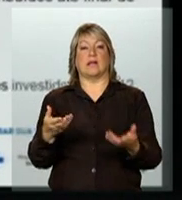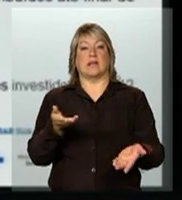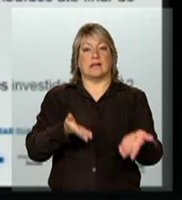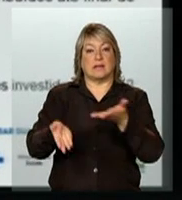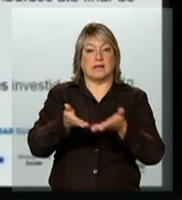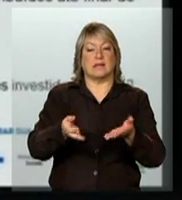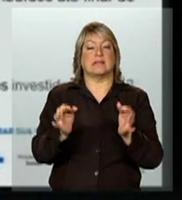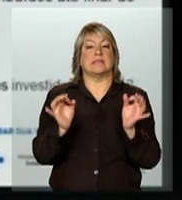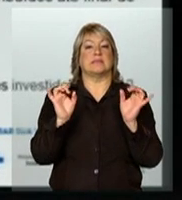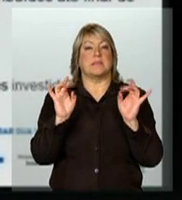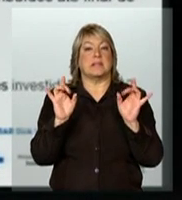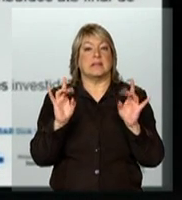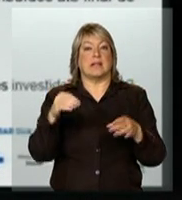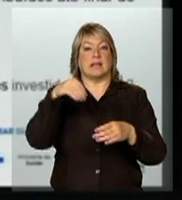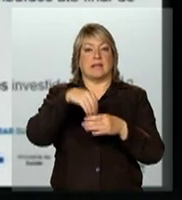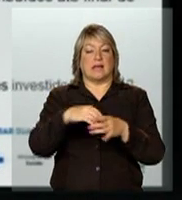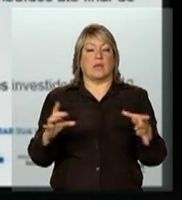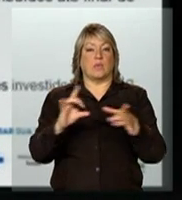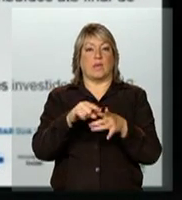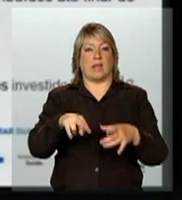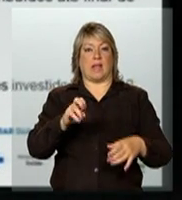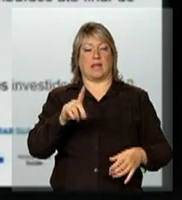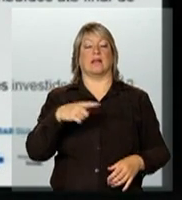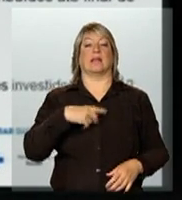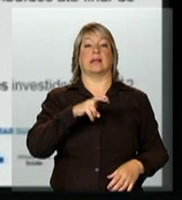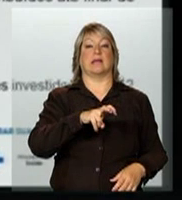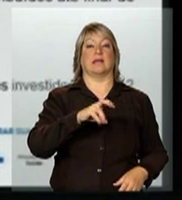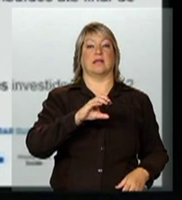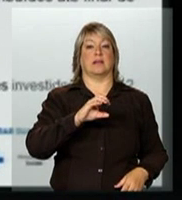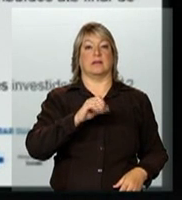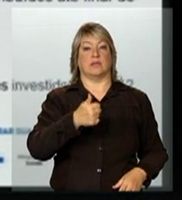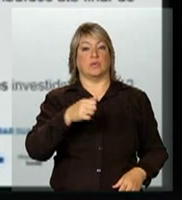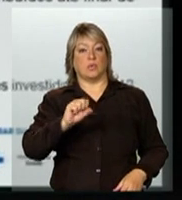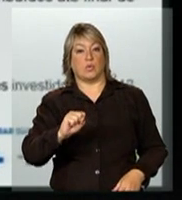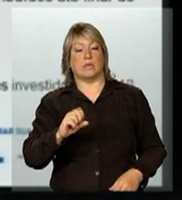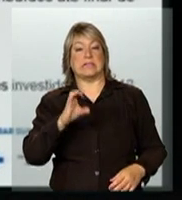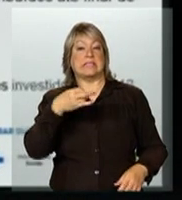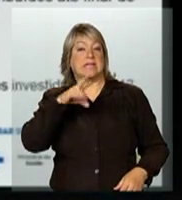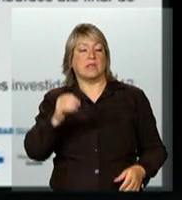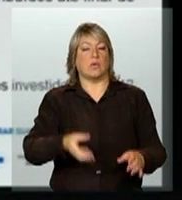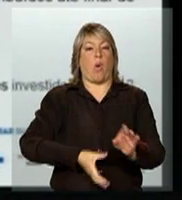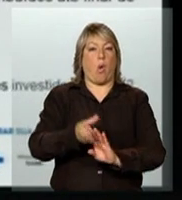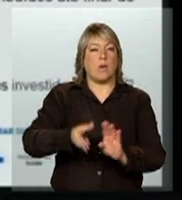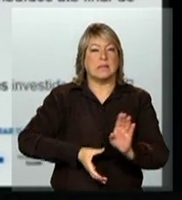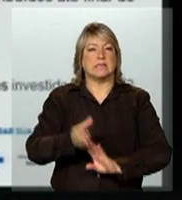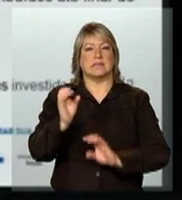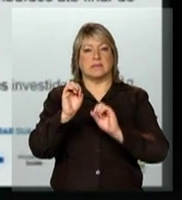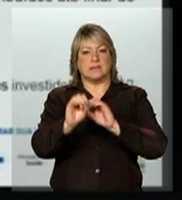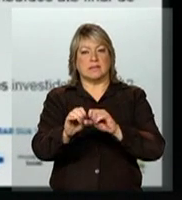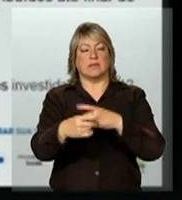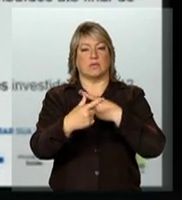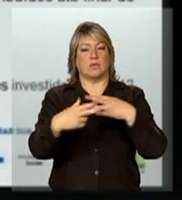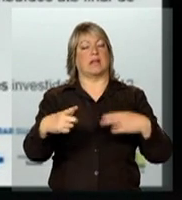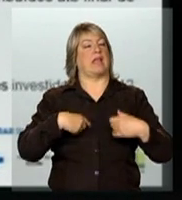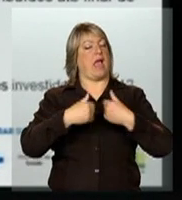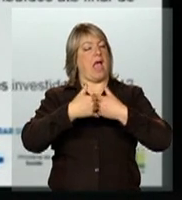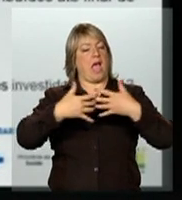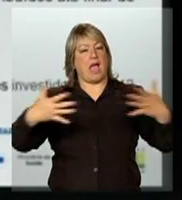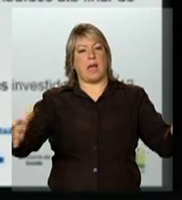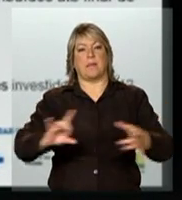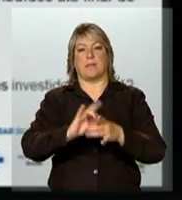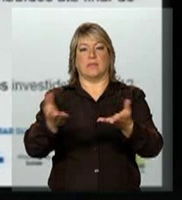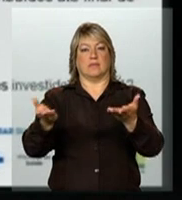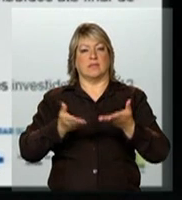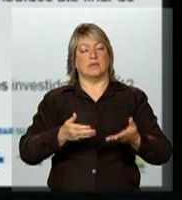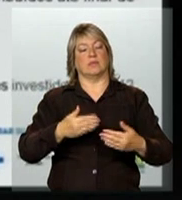que se integram dentro da rede, 518 centros de testagem e aconselhamento que vão aí estar de portas abertas a pleno vapor